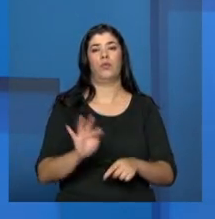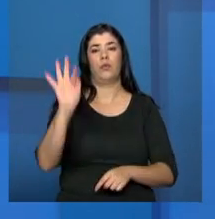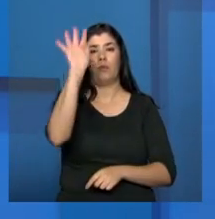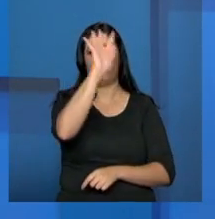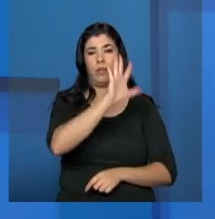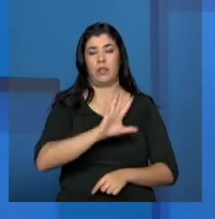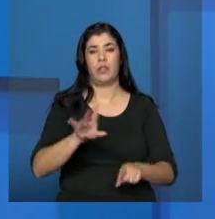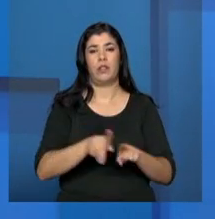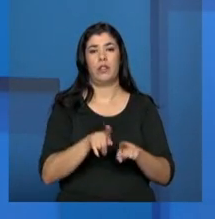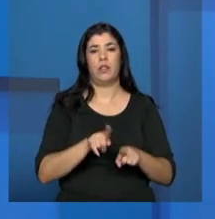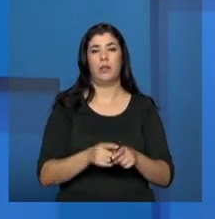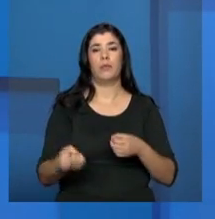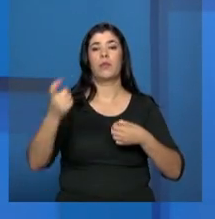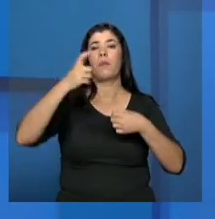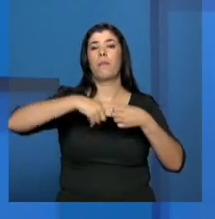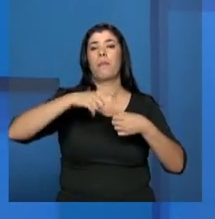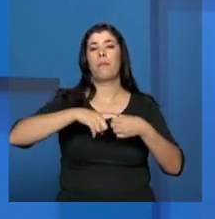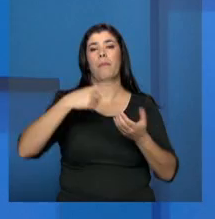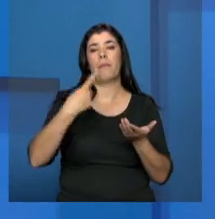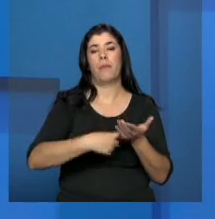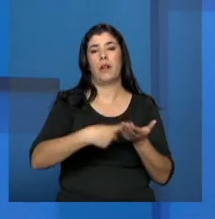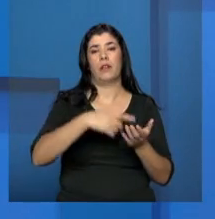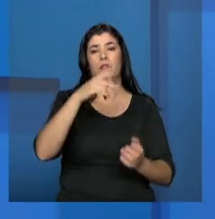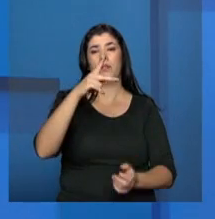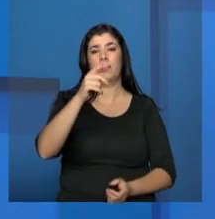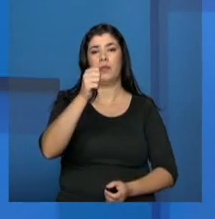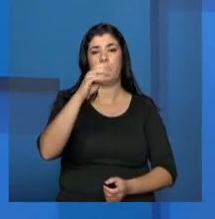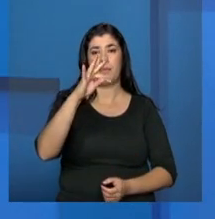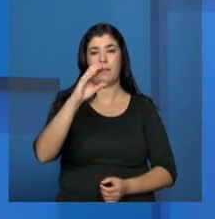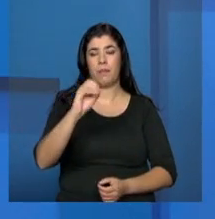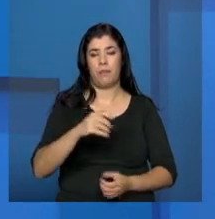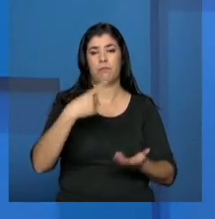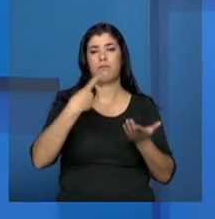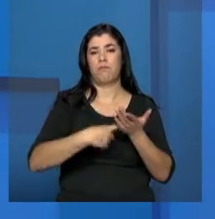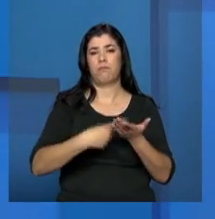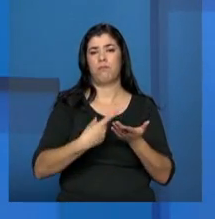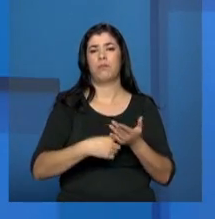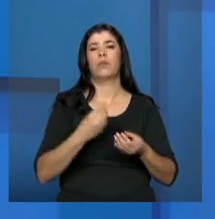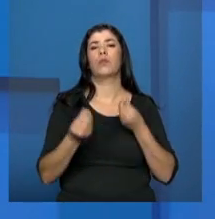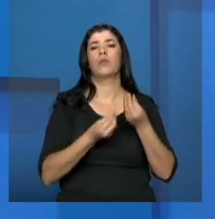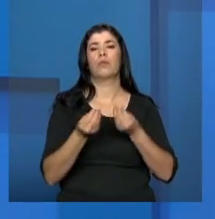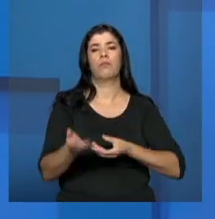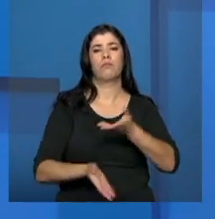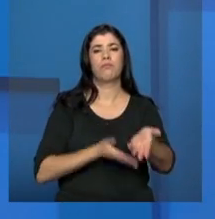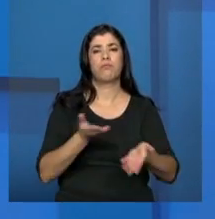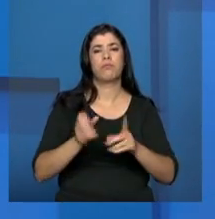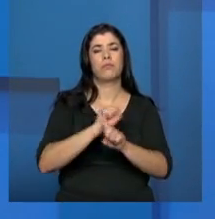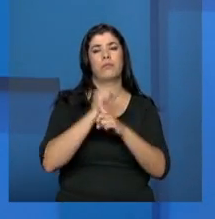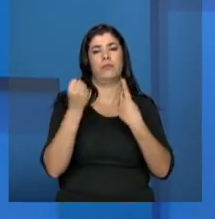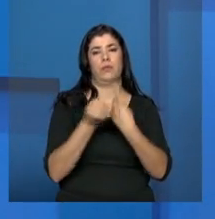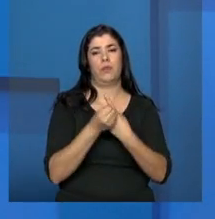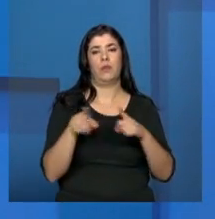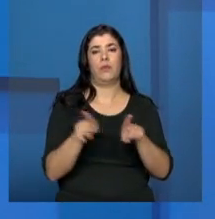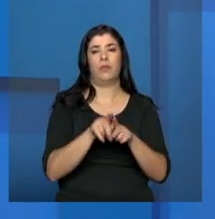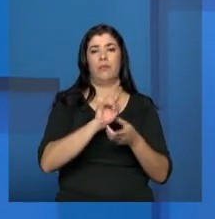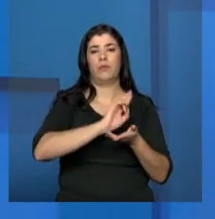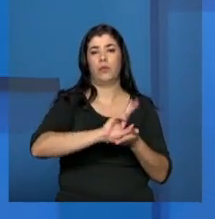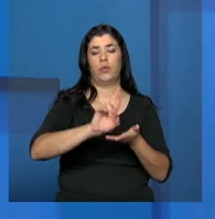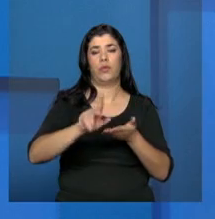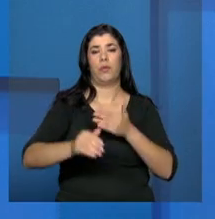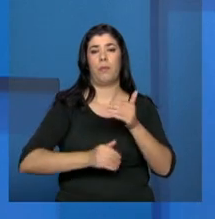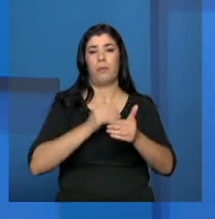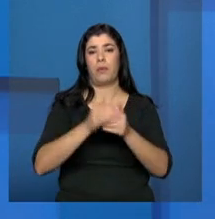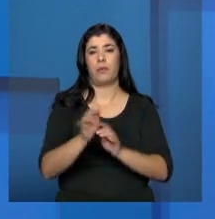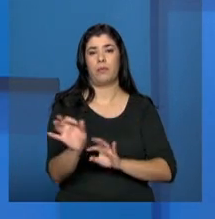estruturação das secretarias de assistência social, fala da importância de serviços existentes, também de processo de